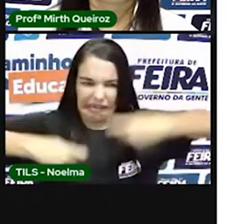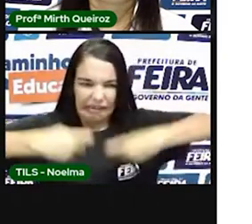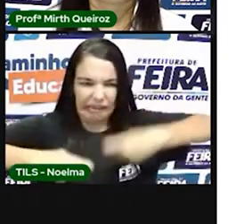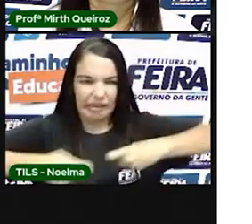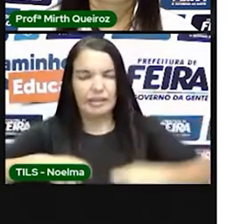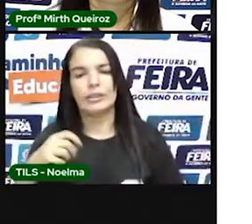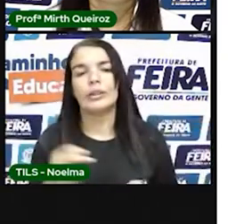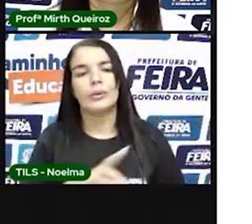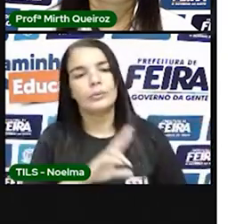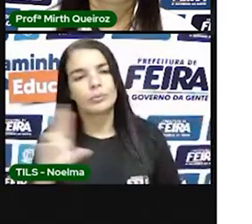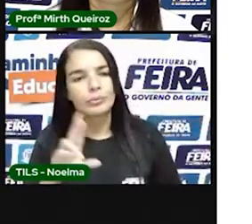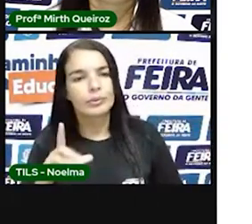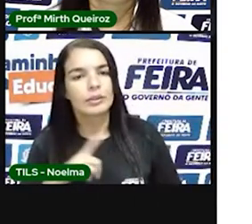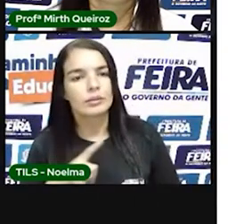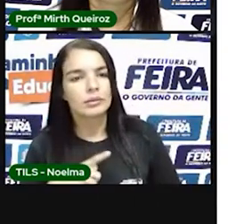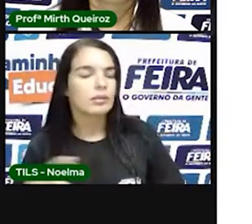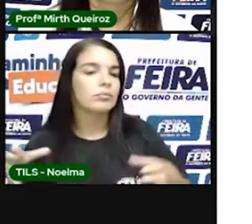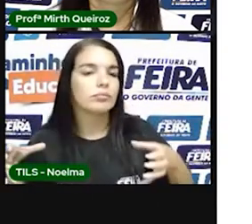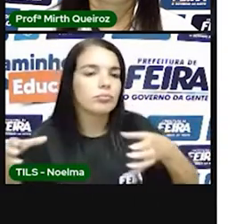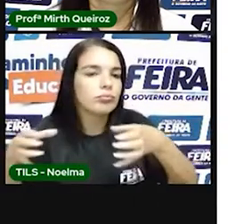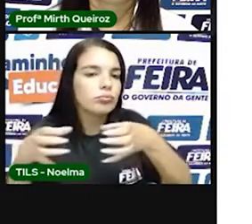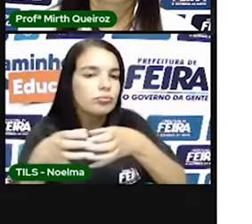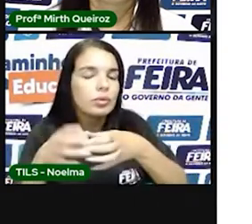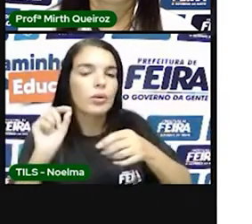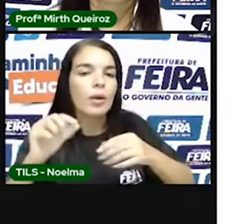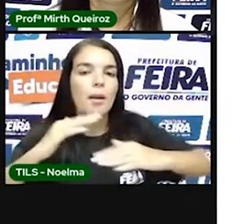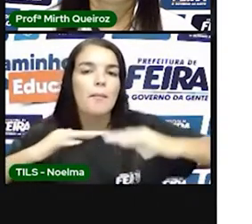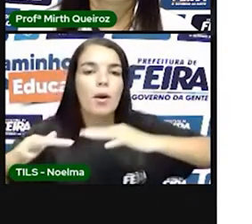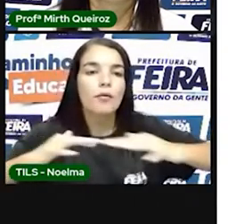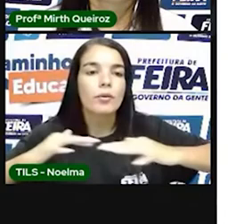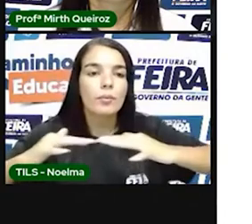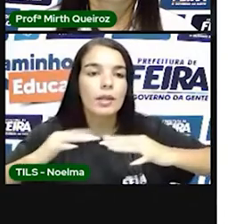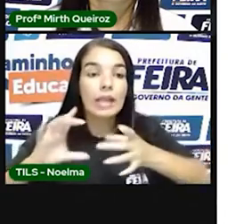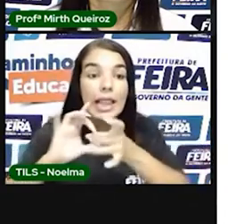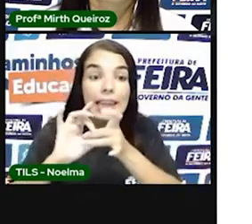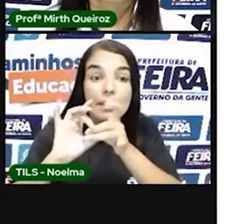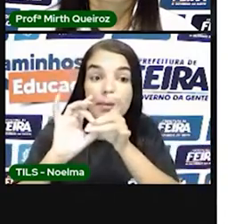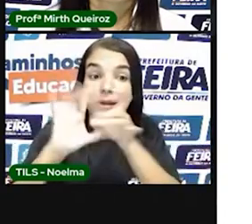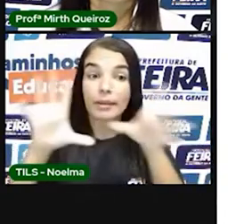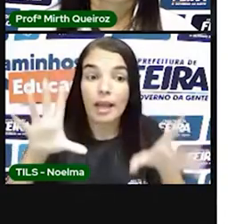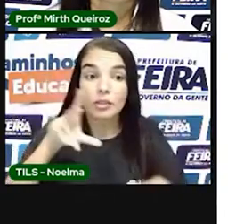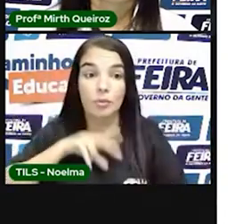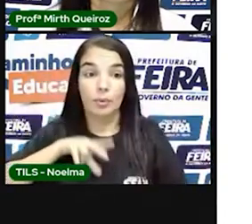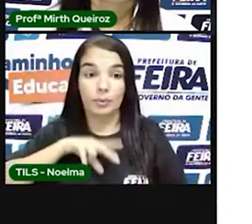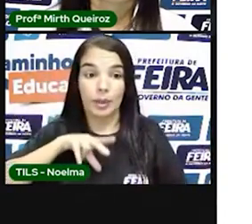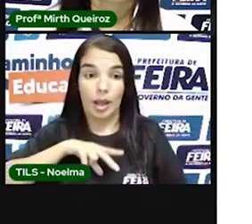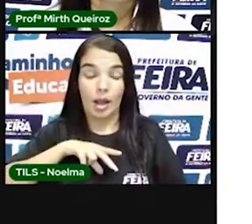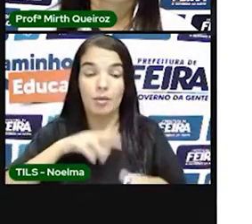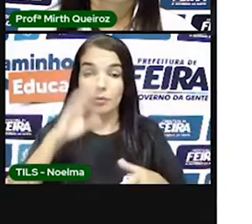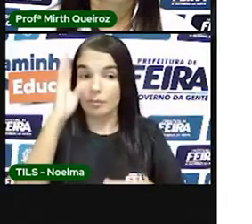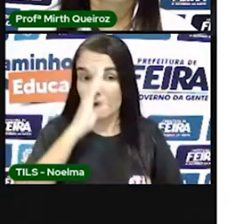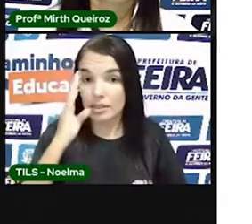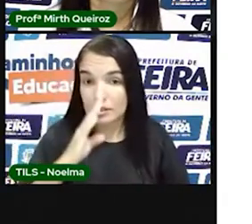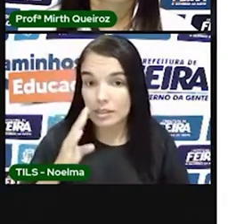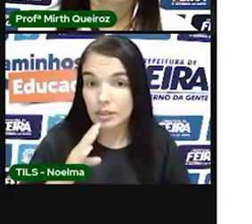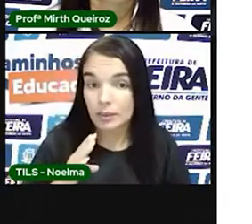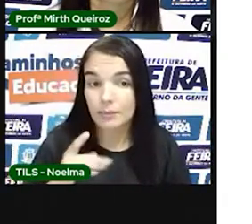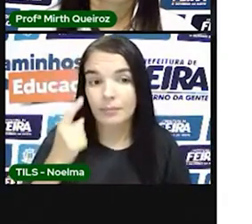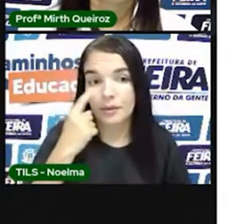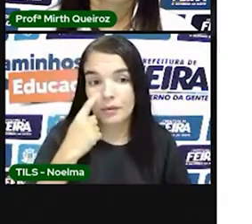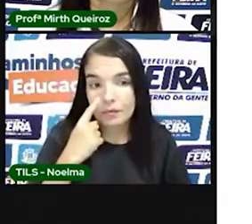A colônia entra em crise. Os movimentos da independência, como a Inconfidência Mineira e a Conjuração Baiana, foram fracassados.